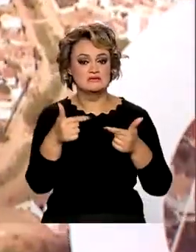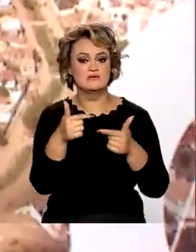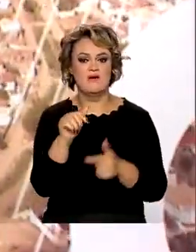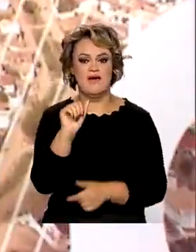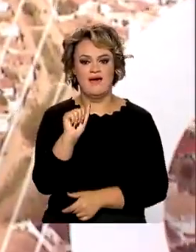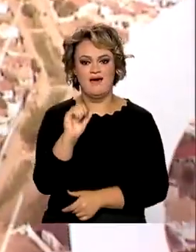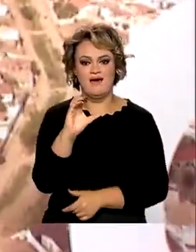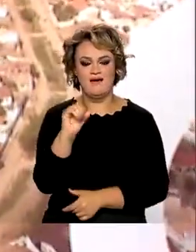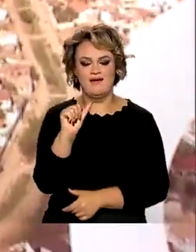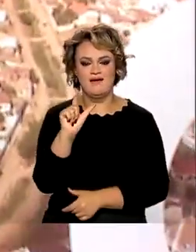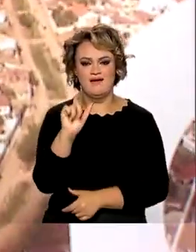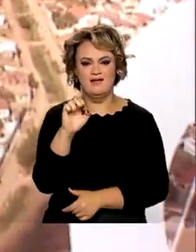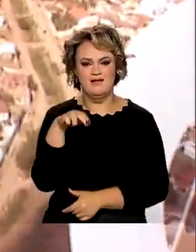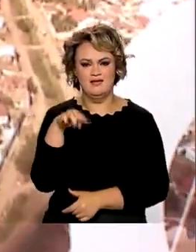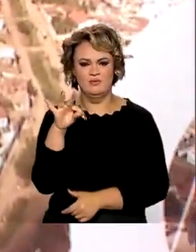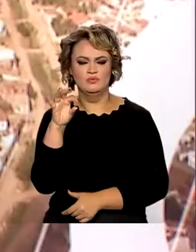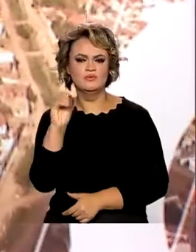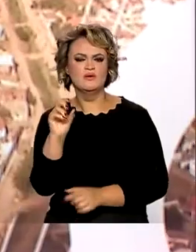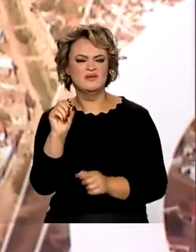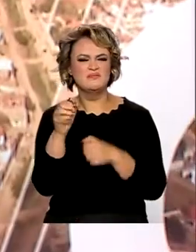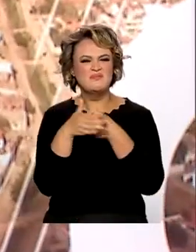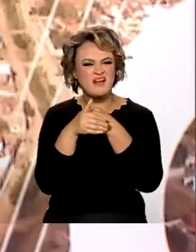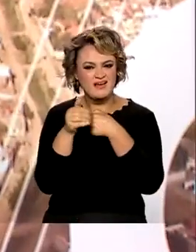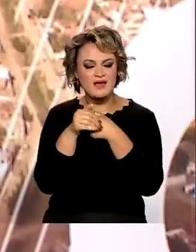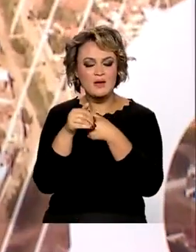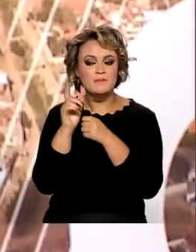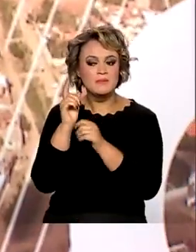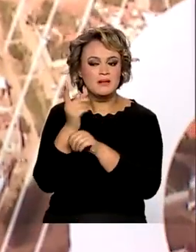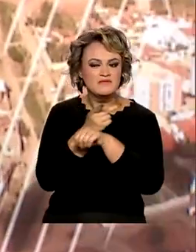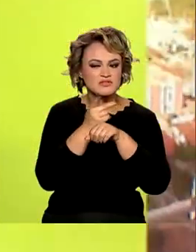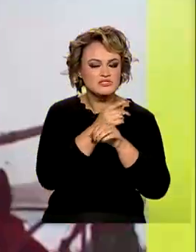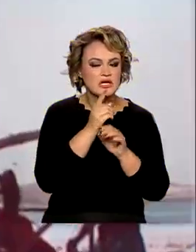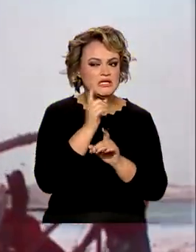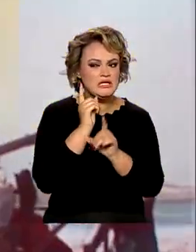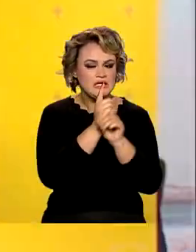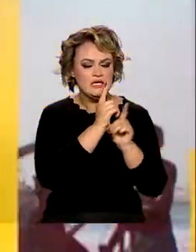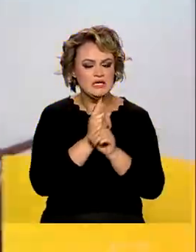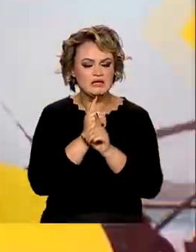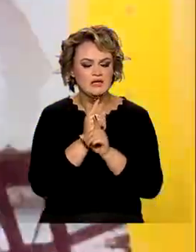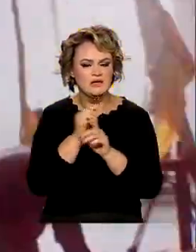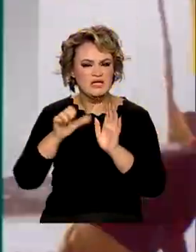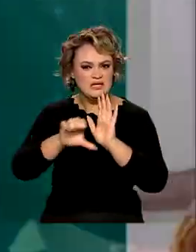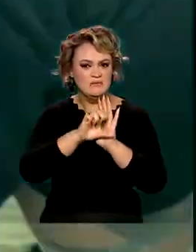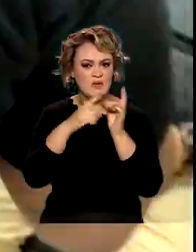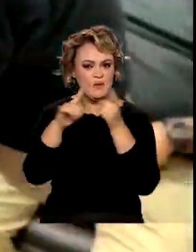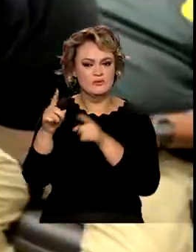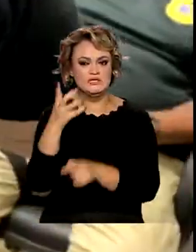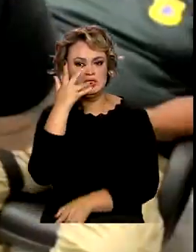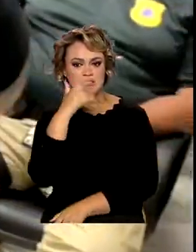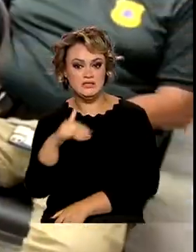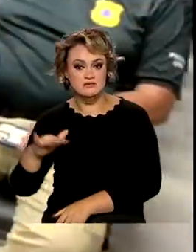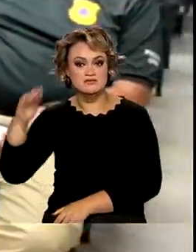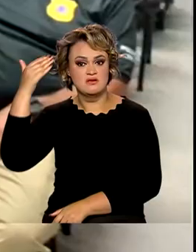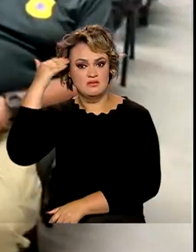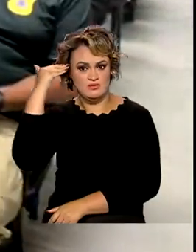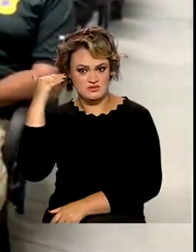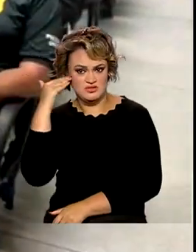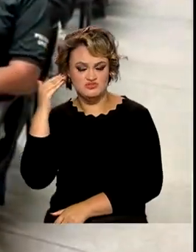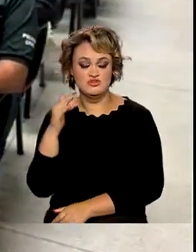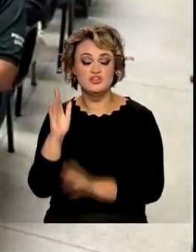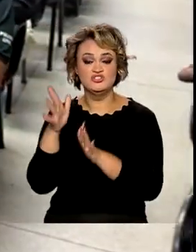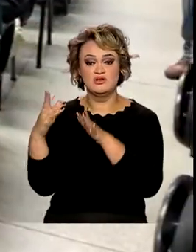Acalento, que tem como objetivo investigar crimes contra crianças e adolescentes. Até agora, já foram